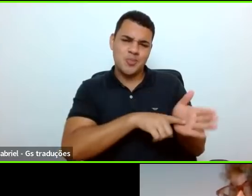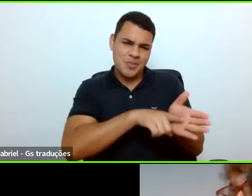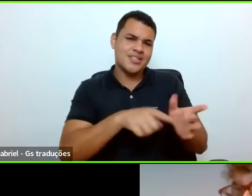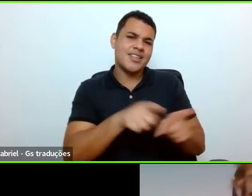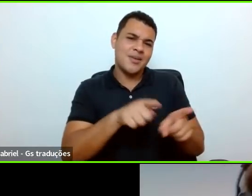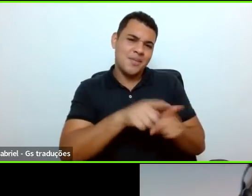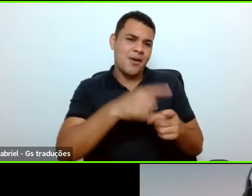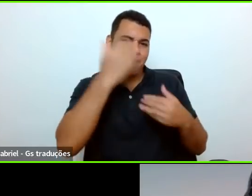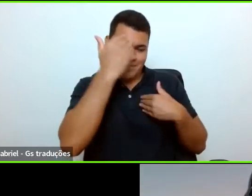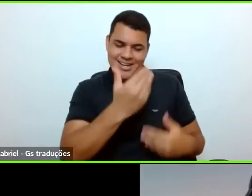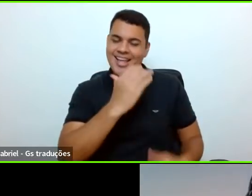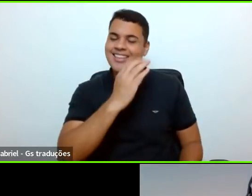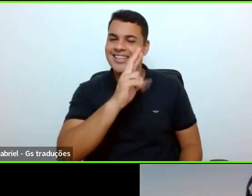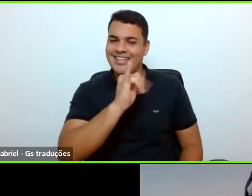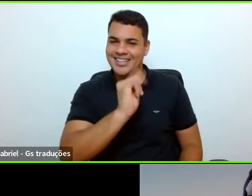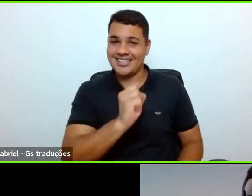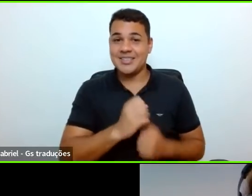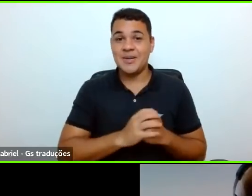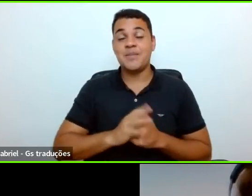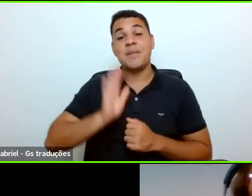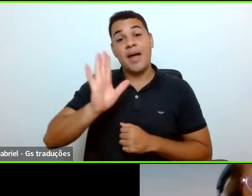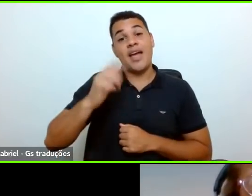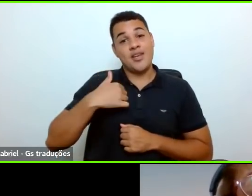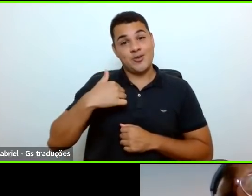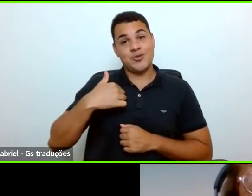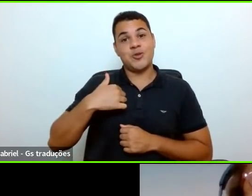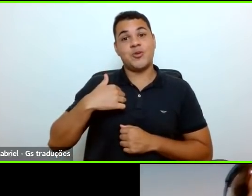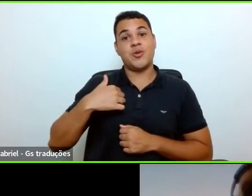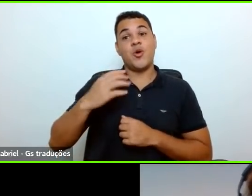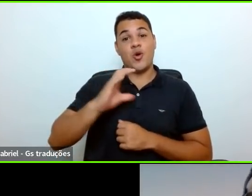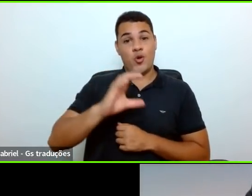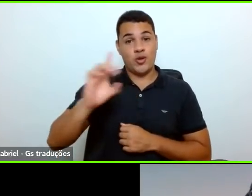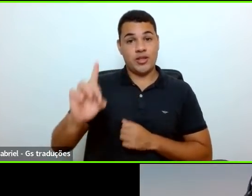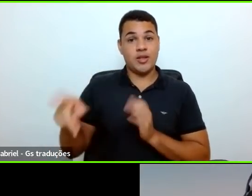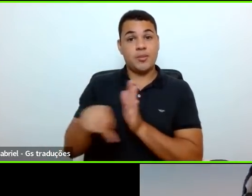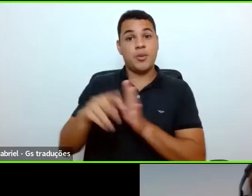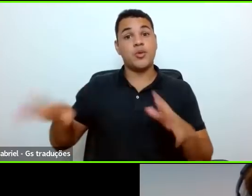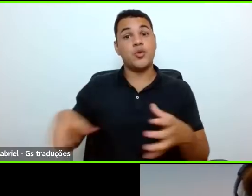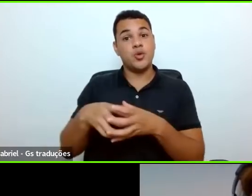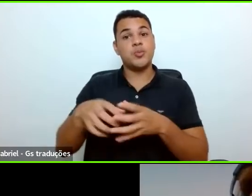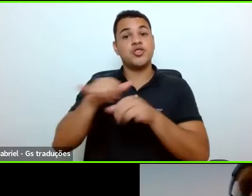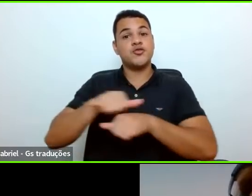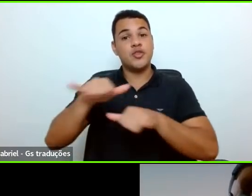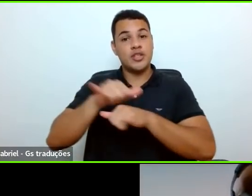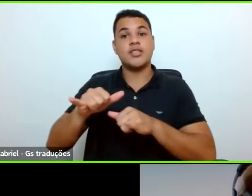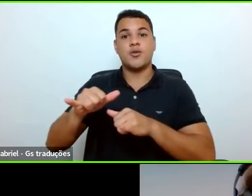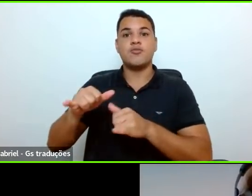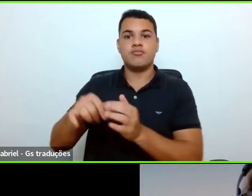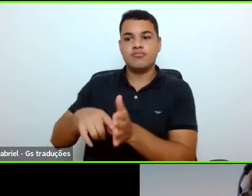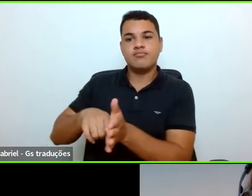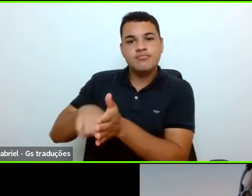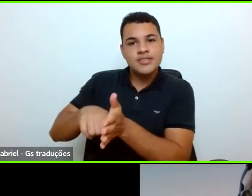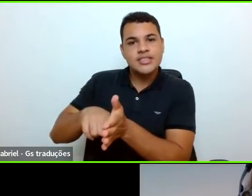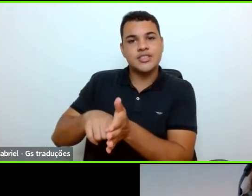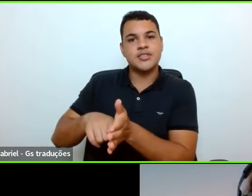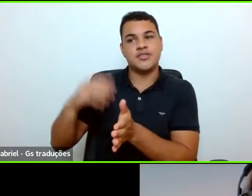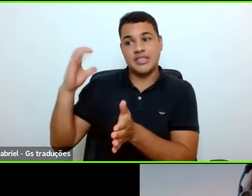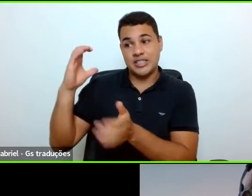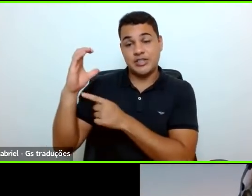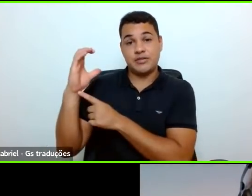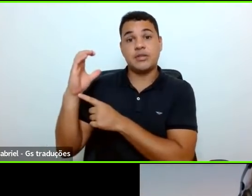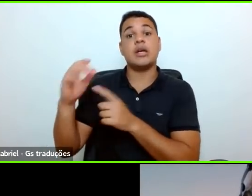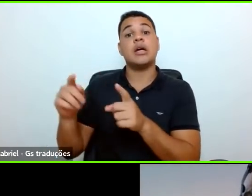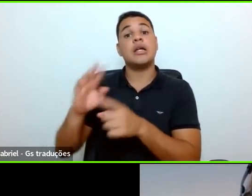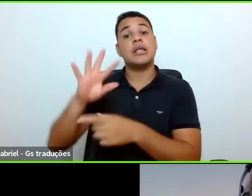Obrigada, obrigada, Cris. Mas eu sou atualmente coordenadora de divulgação científica na vice-presidência de educação,